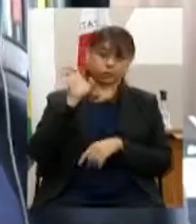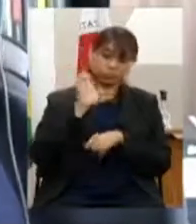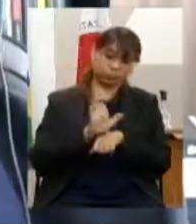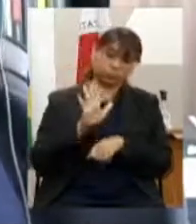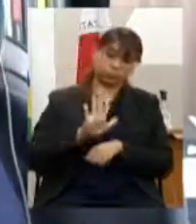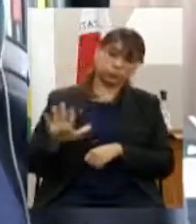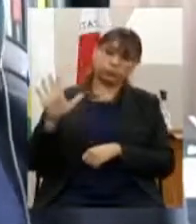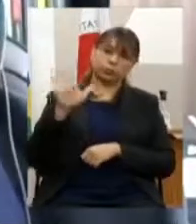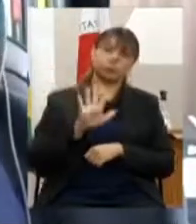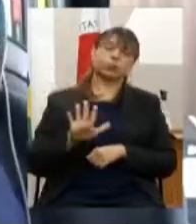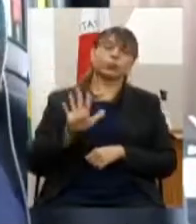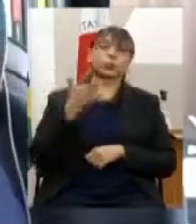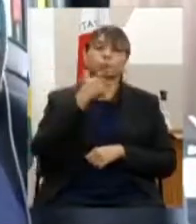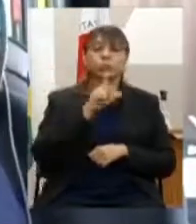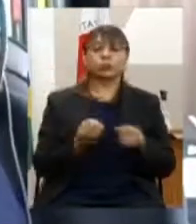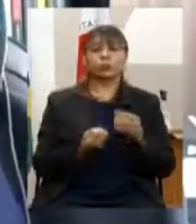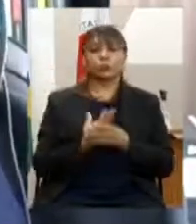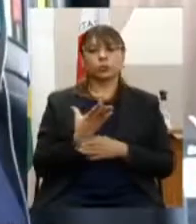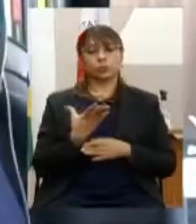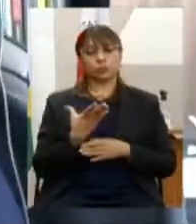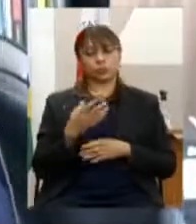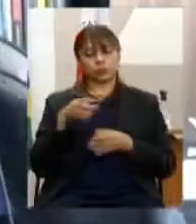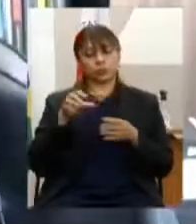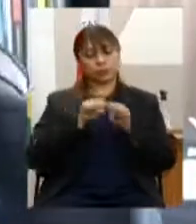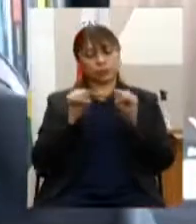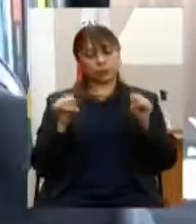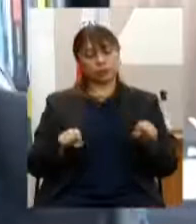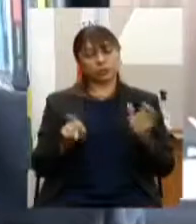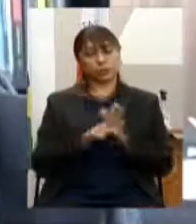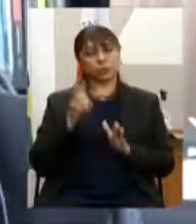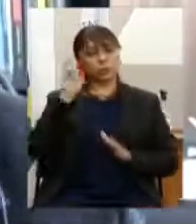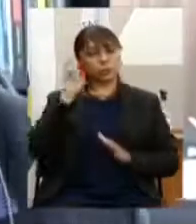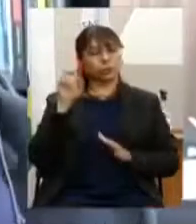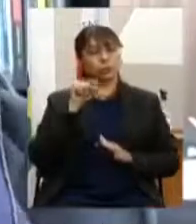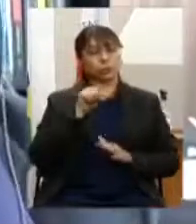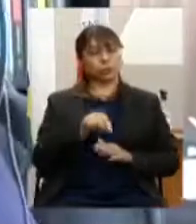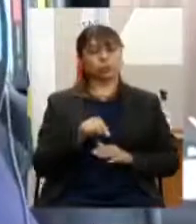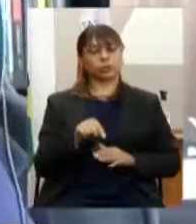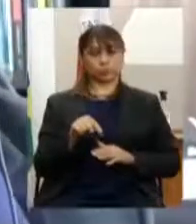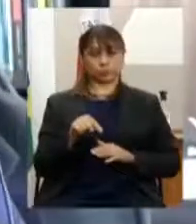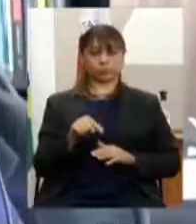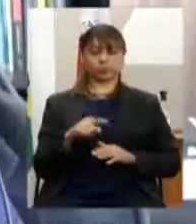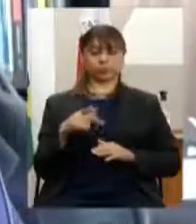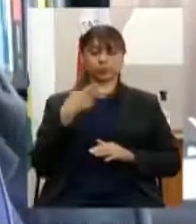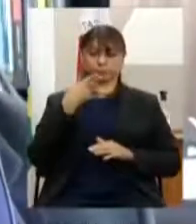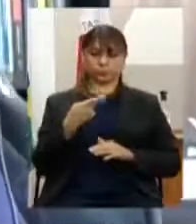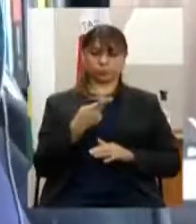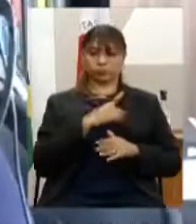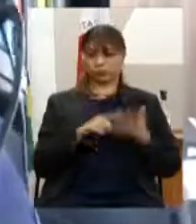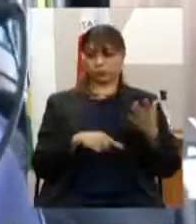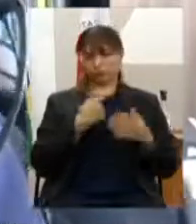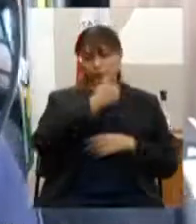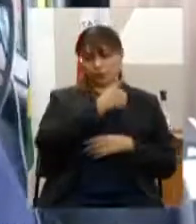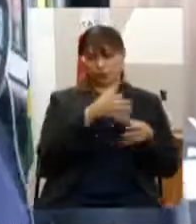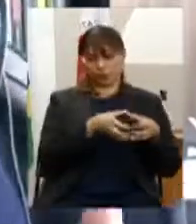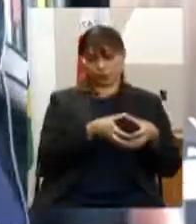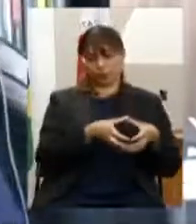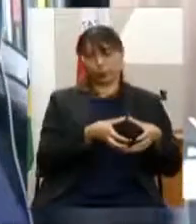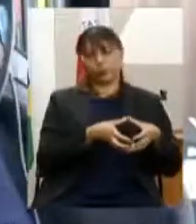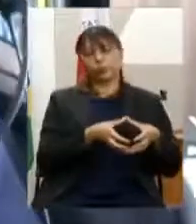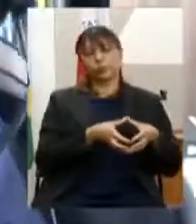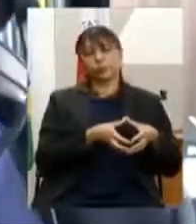implementação do sistema estadual de cultura essas ações foram do primeiro subgrupo que está